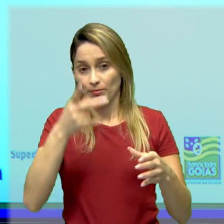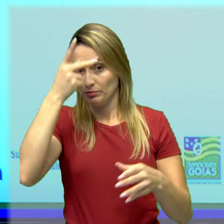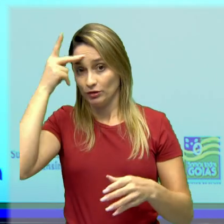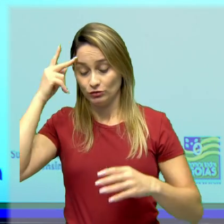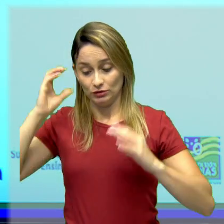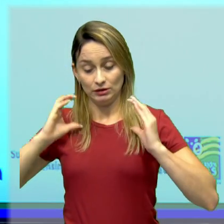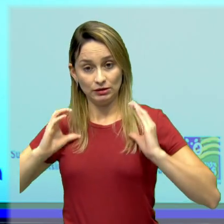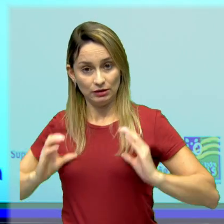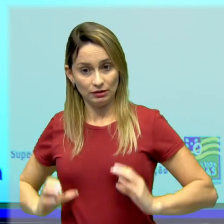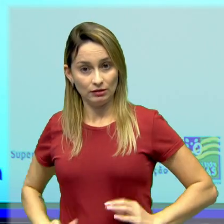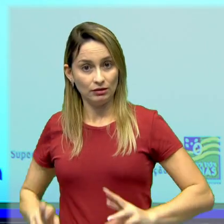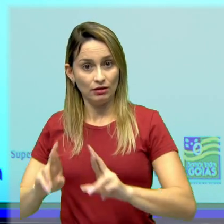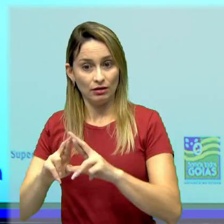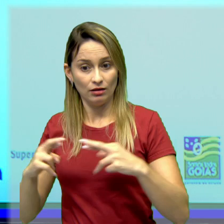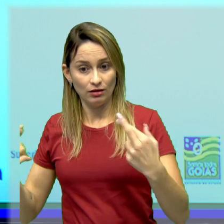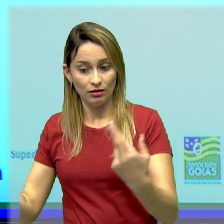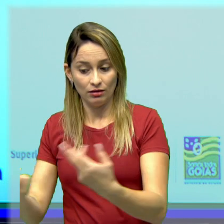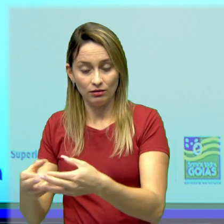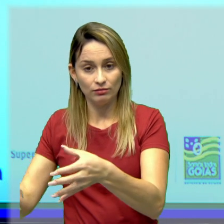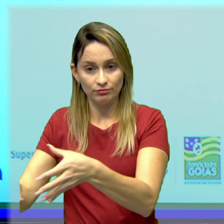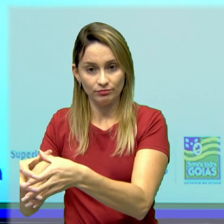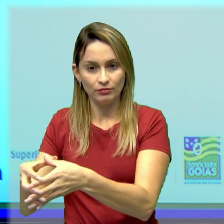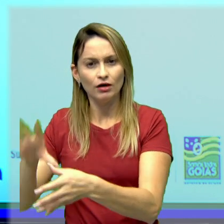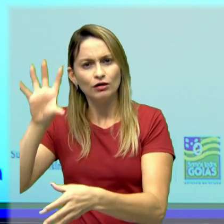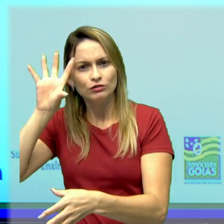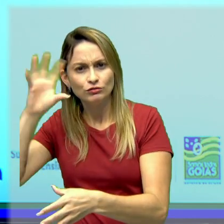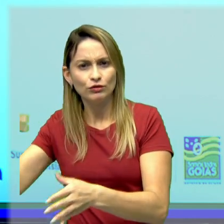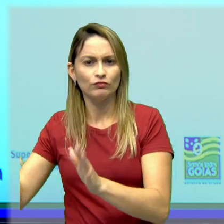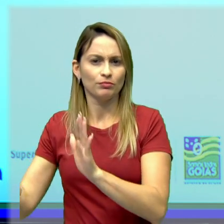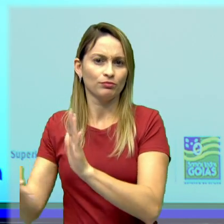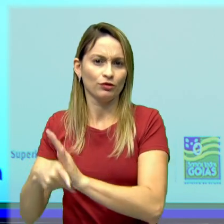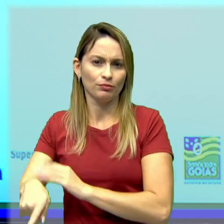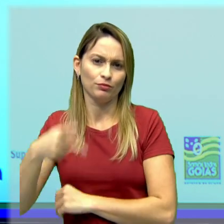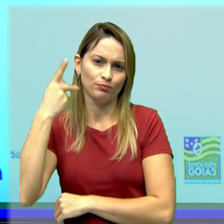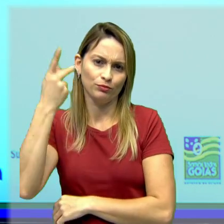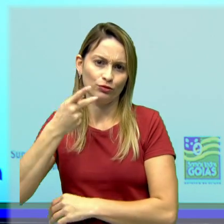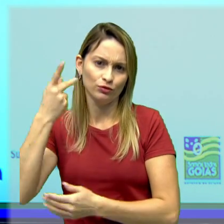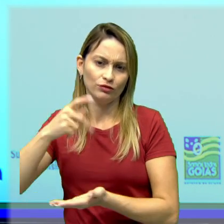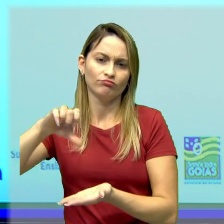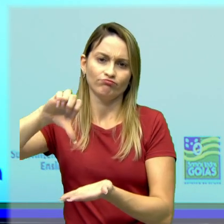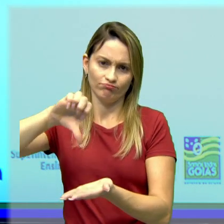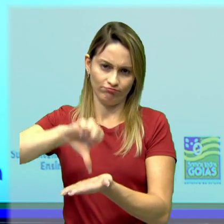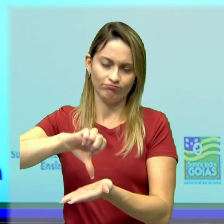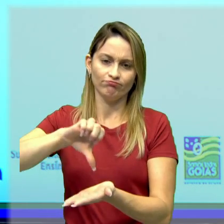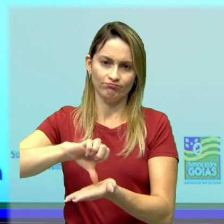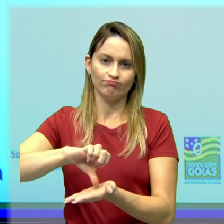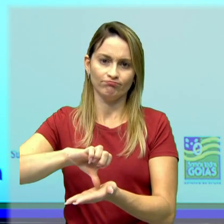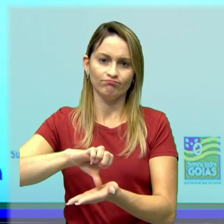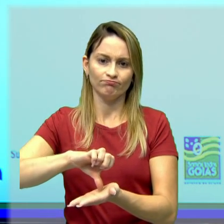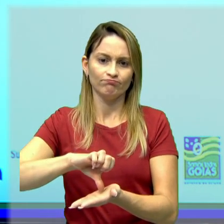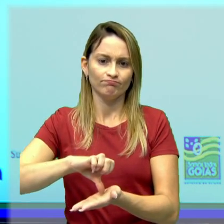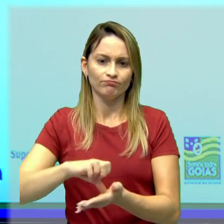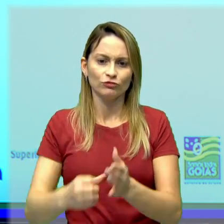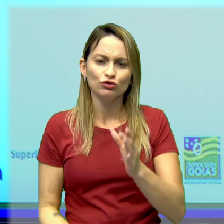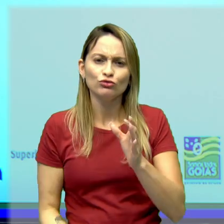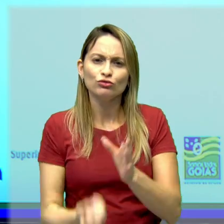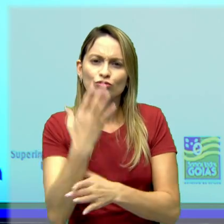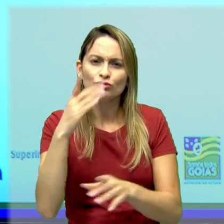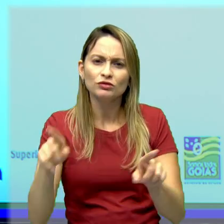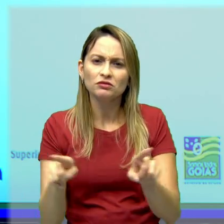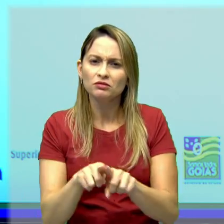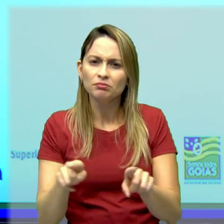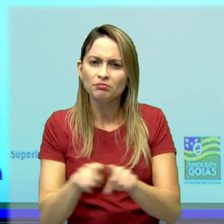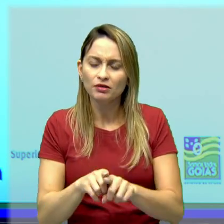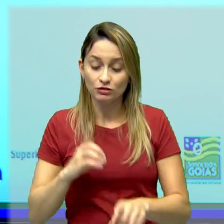próprios cidadãos se reuniam em assembleia e decidiam os rumos políticos de Atenas. Criou-se ali também